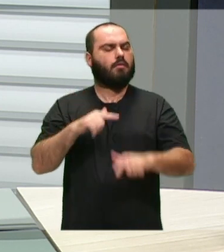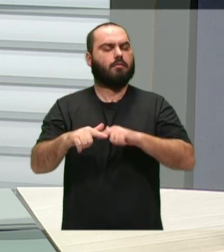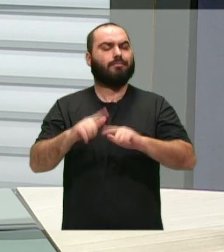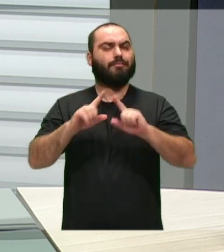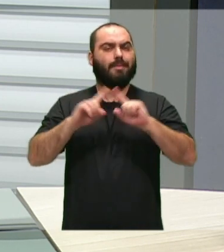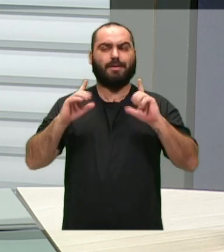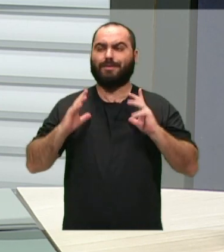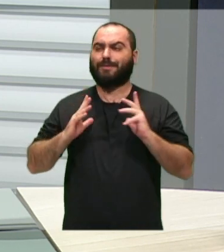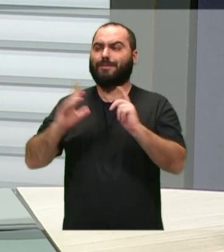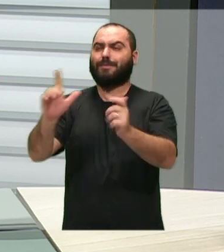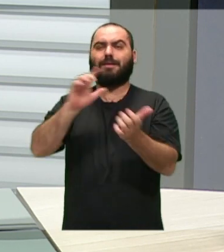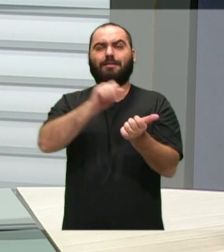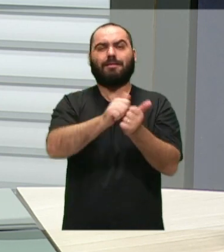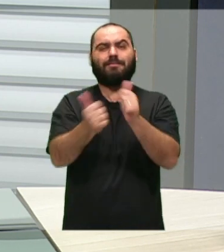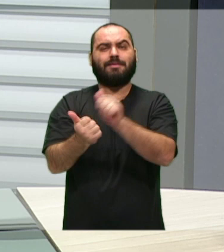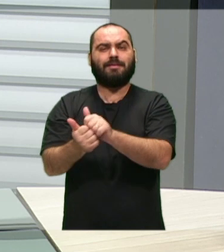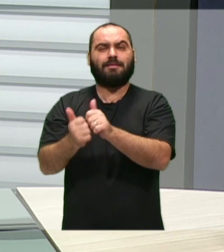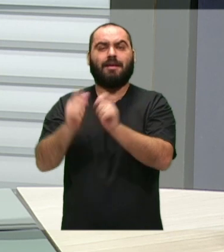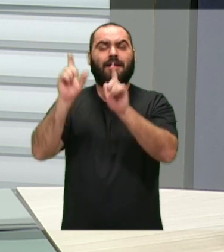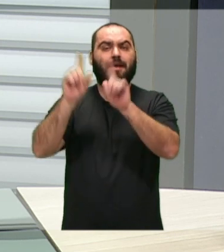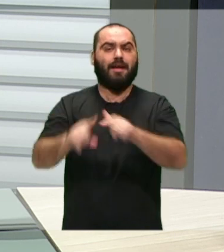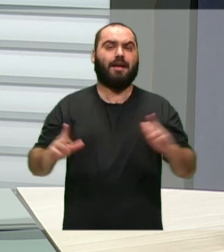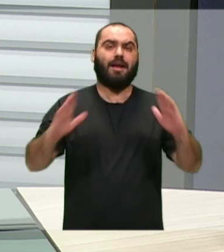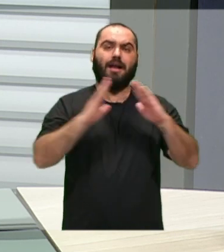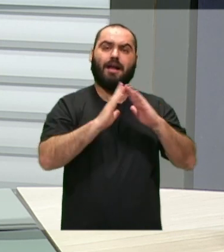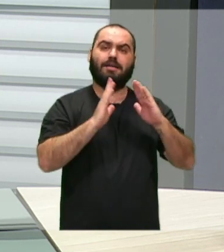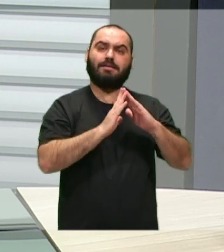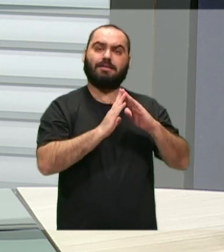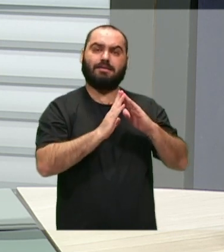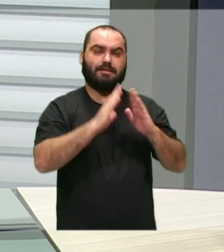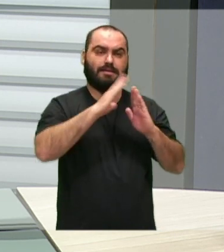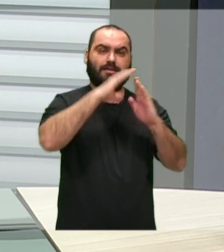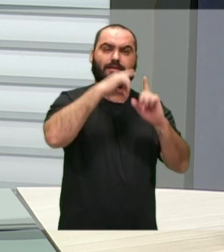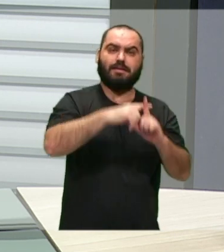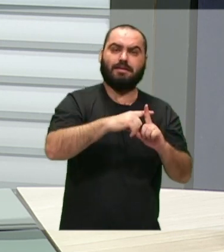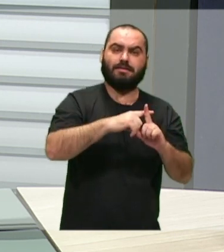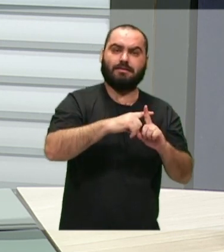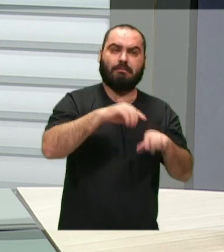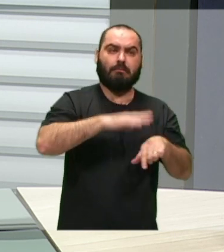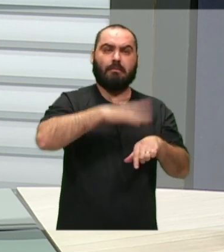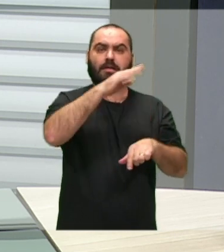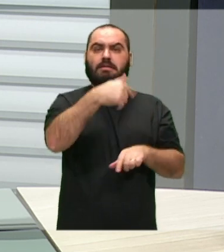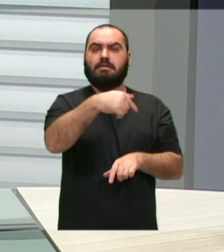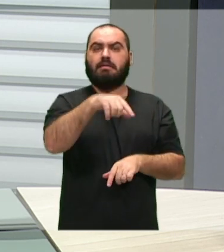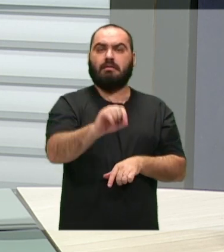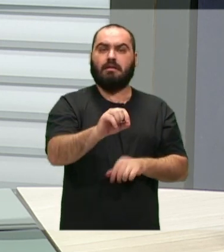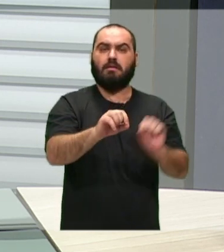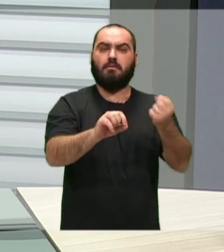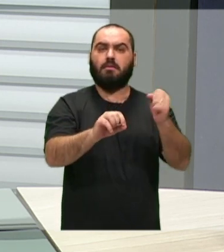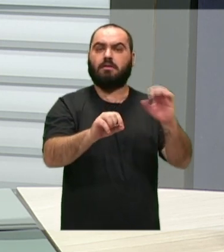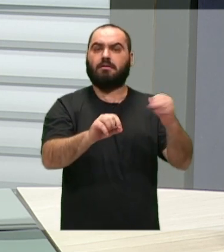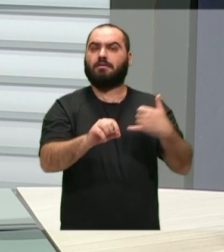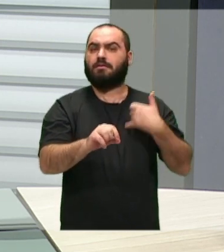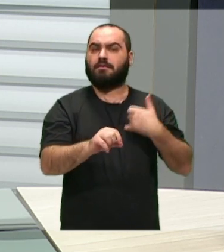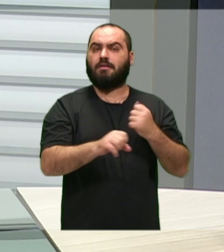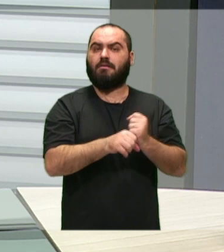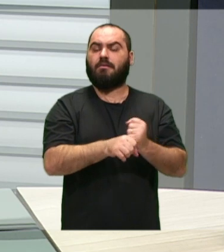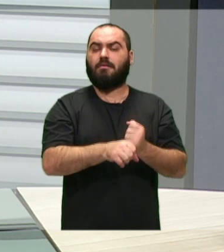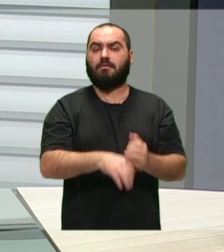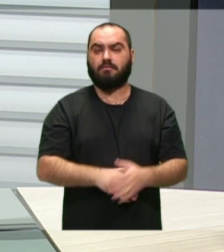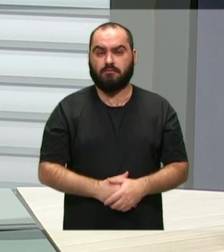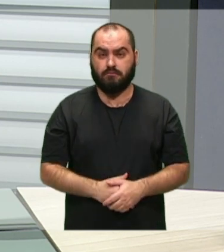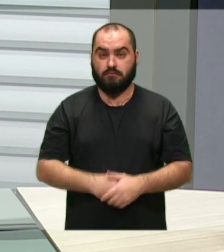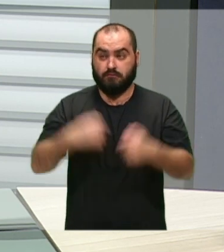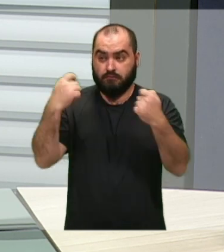mas tudo lá foi adaptado, eu criei uma casa paroquial de mais de 70, 80 anos, então nós precisamos construir um hospital decente, pensado desde o primeiro